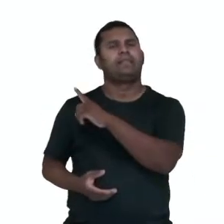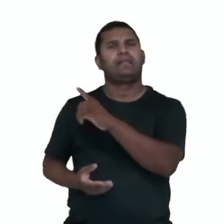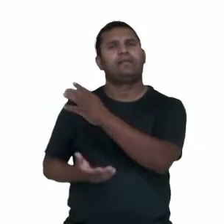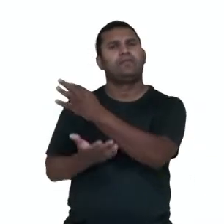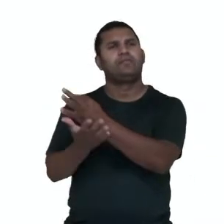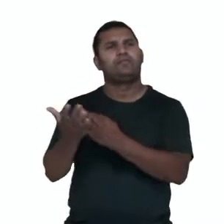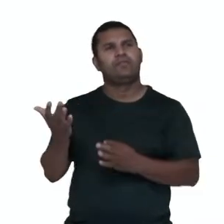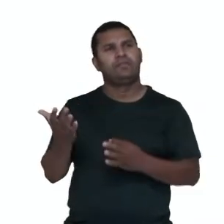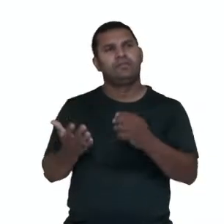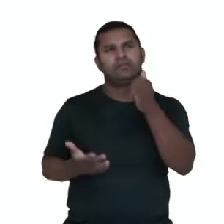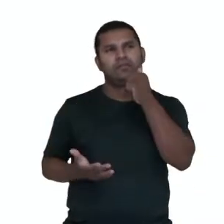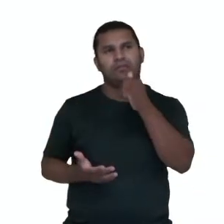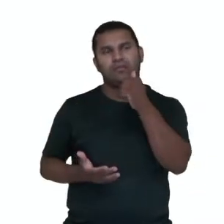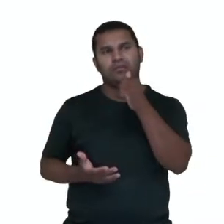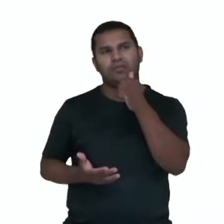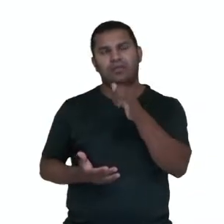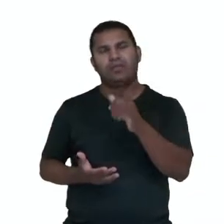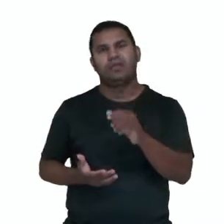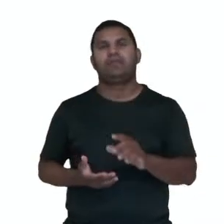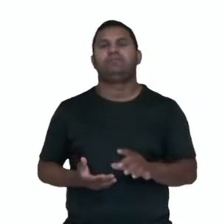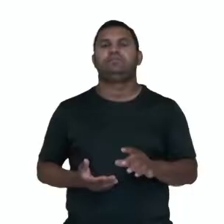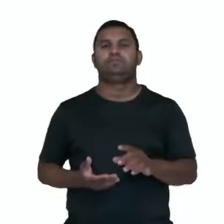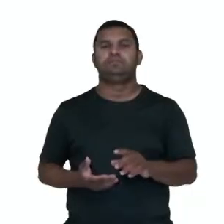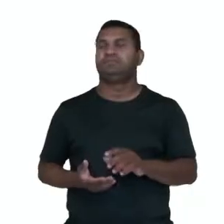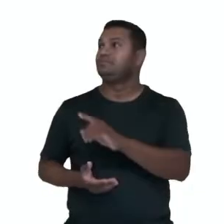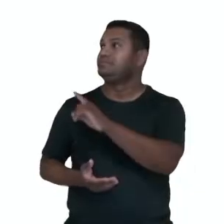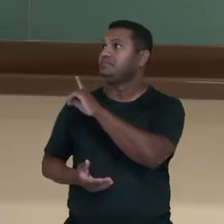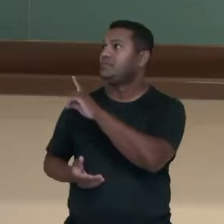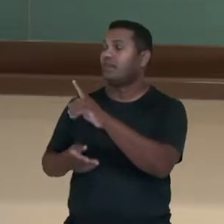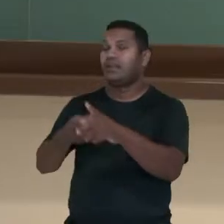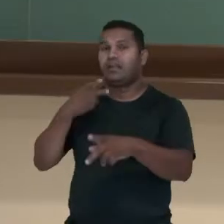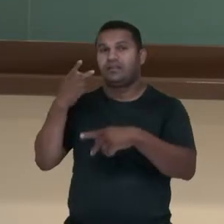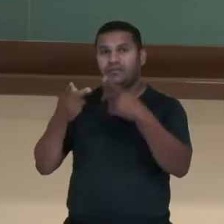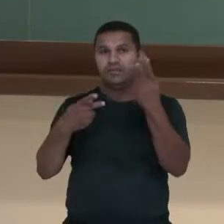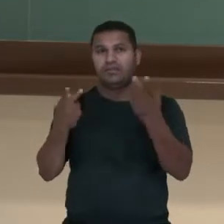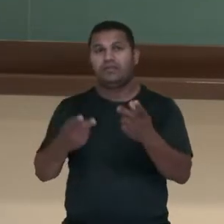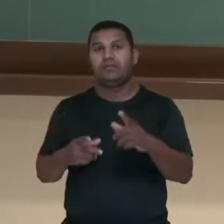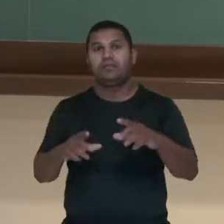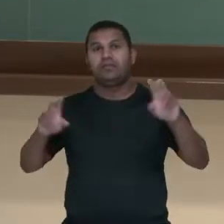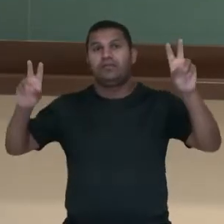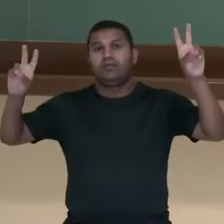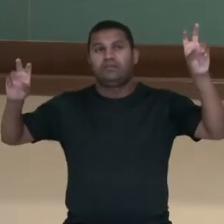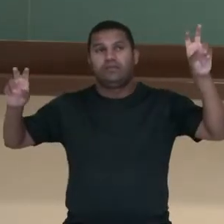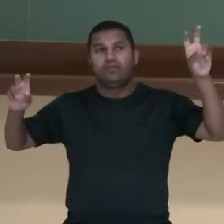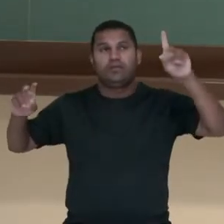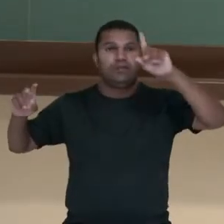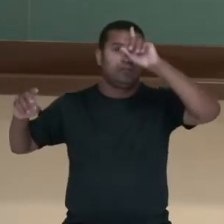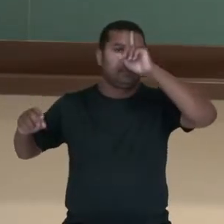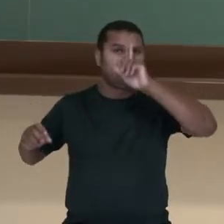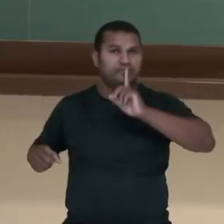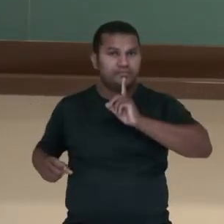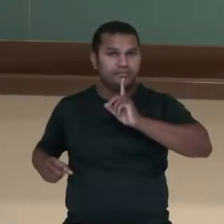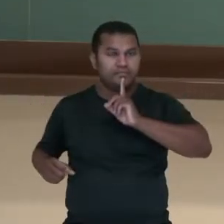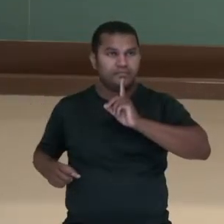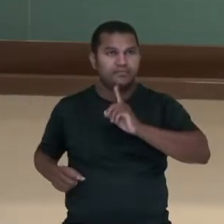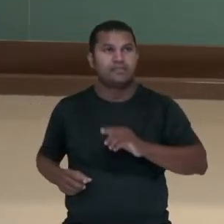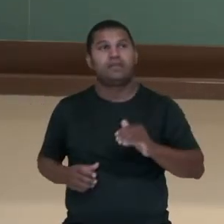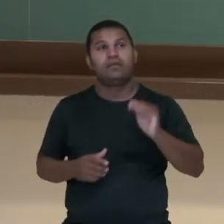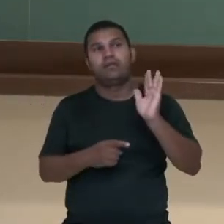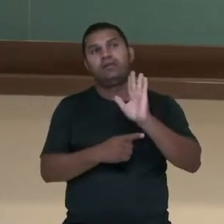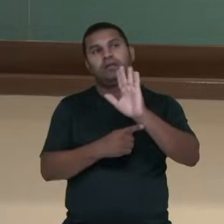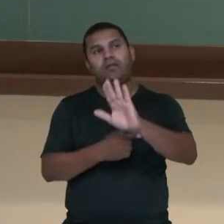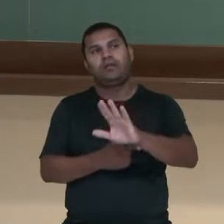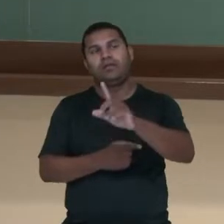citação direta, que marca, então, a fala da entrevistada. Eu poderia colocar parágrafo travessão.